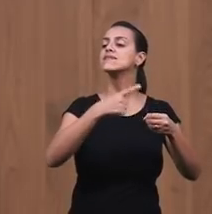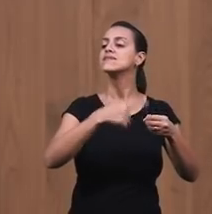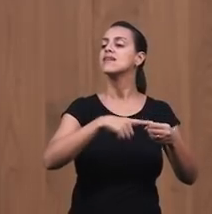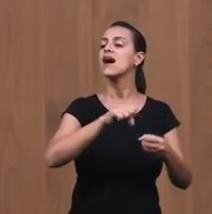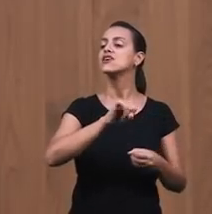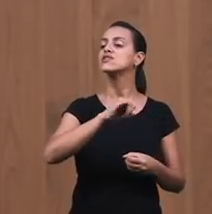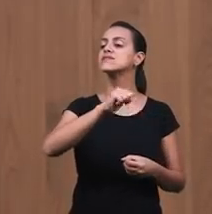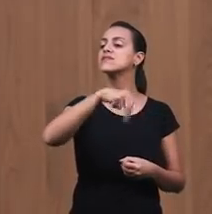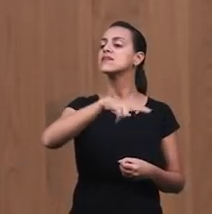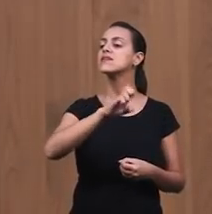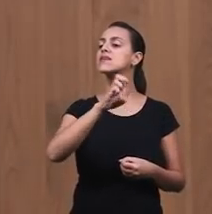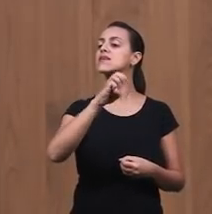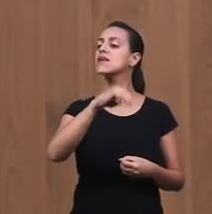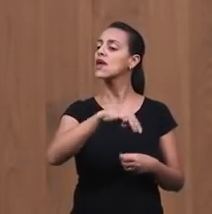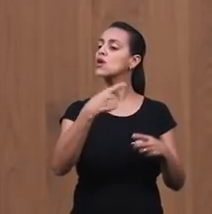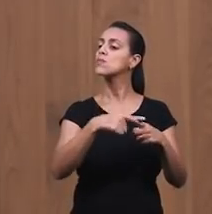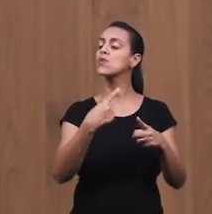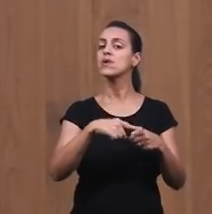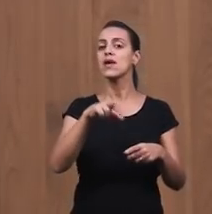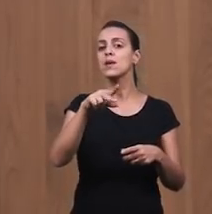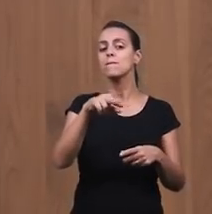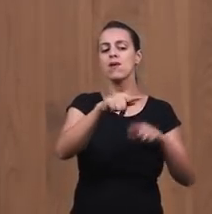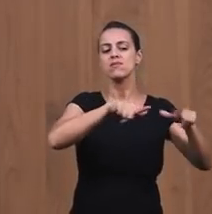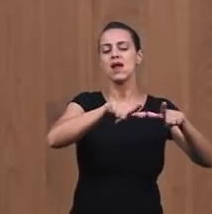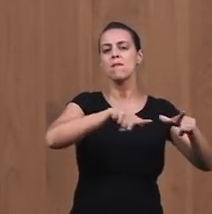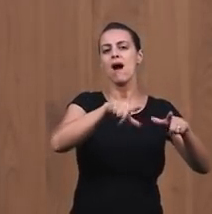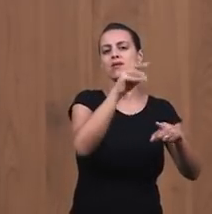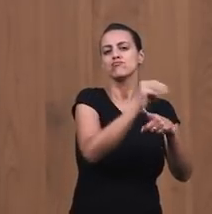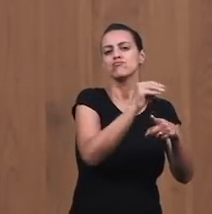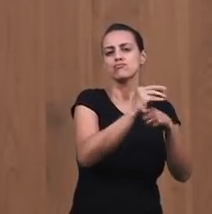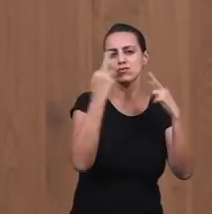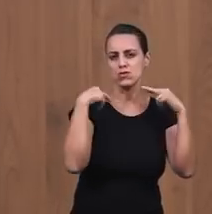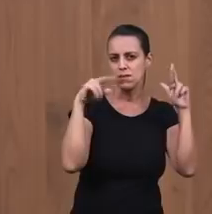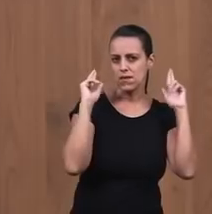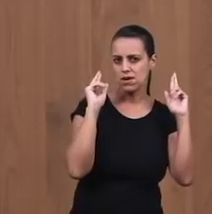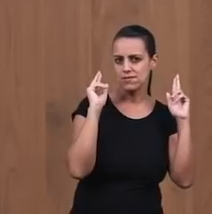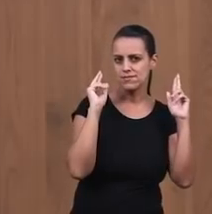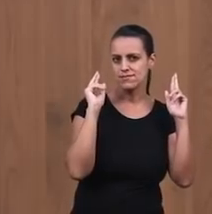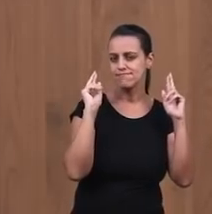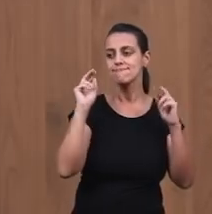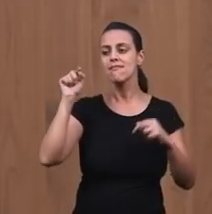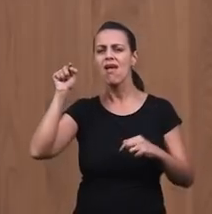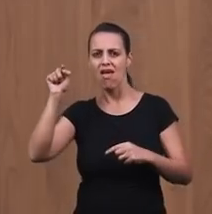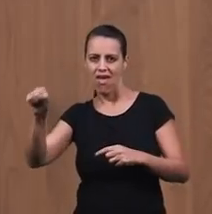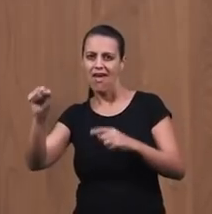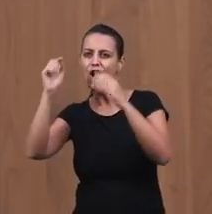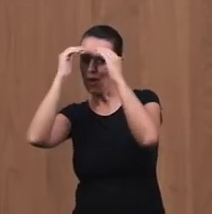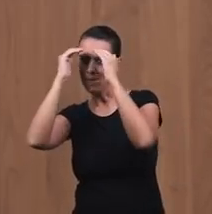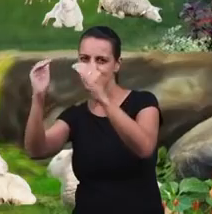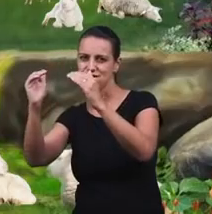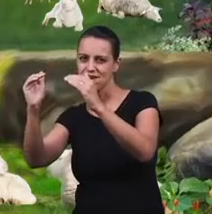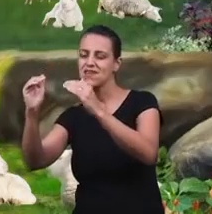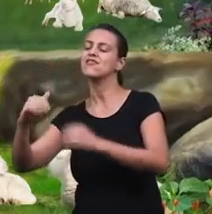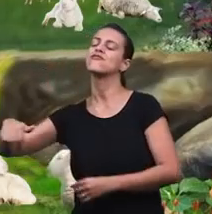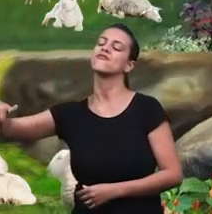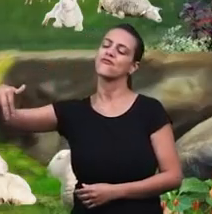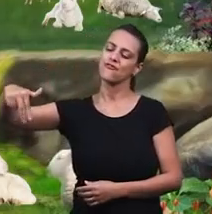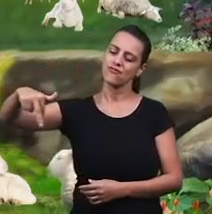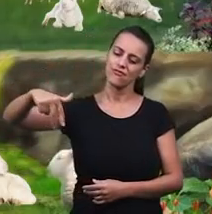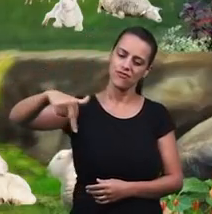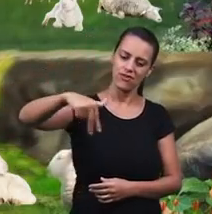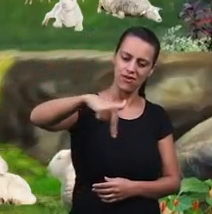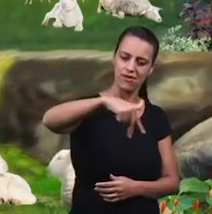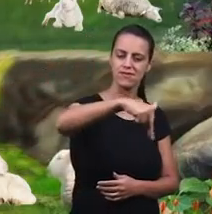irmãos Que estavam apacentando os rebanhos José, como era um filho obediente Seguiu a ordem de seu pai